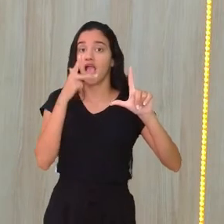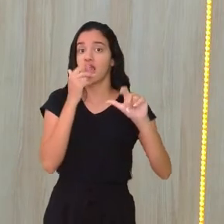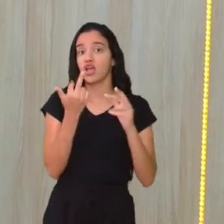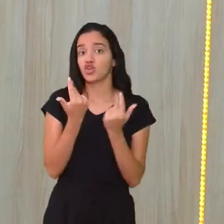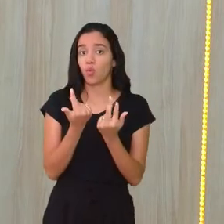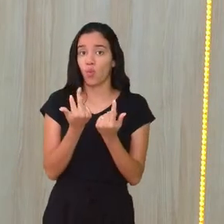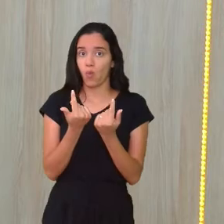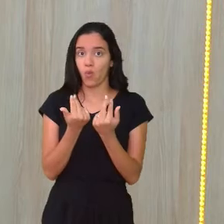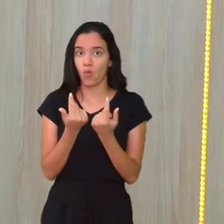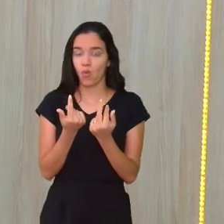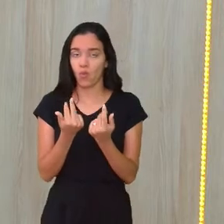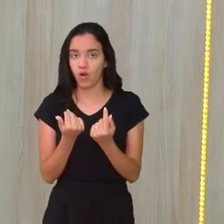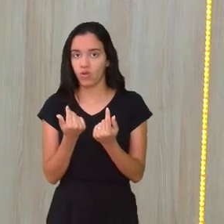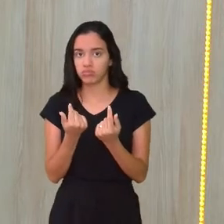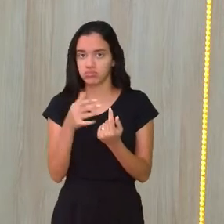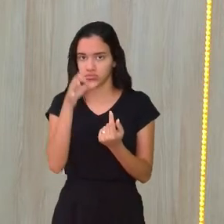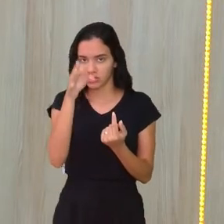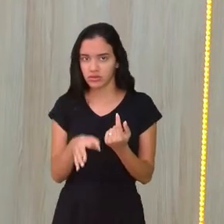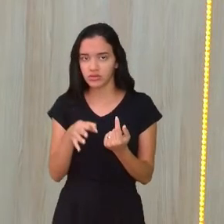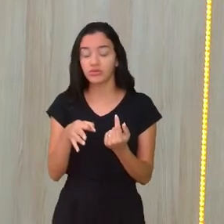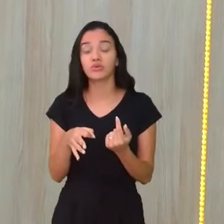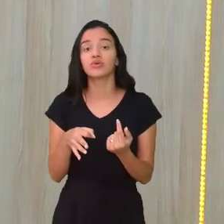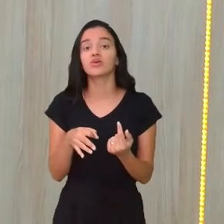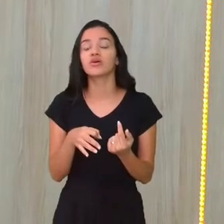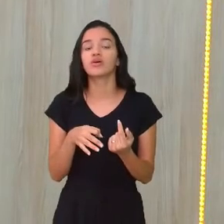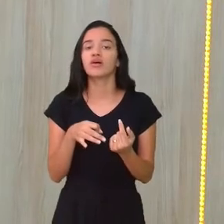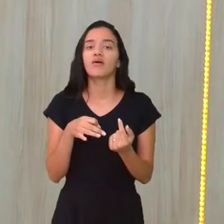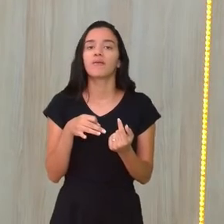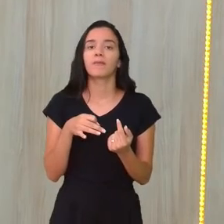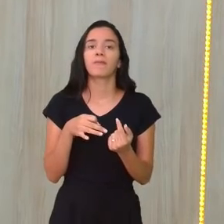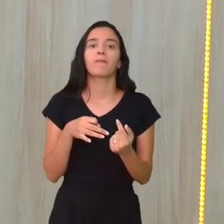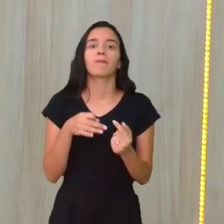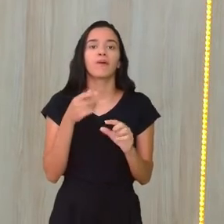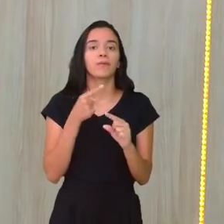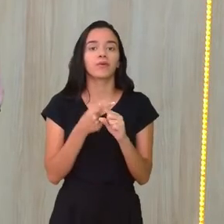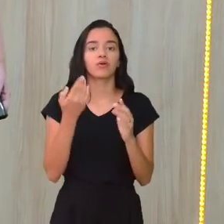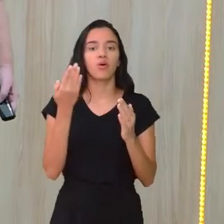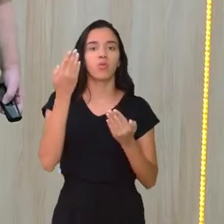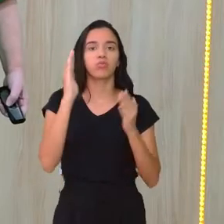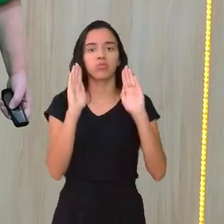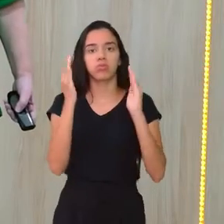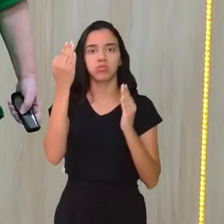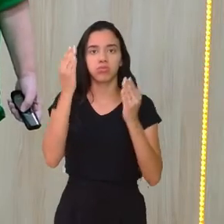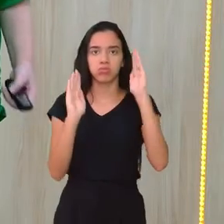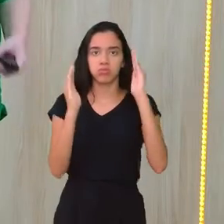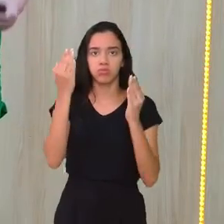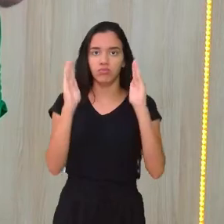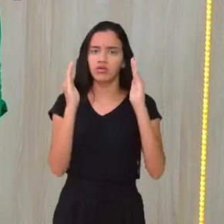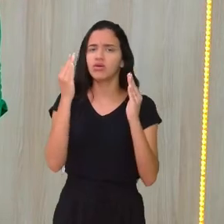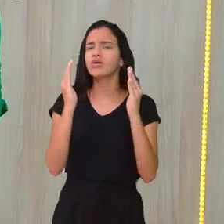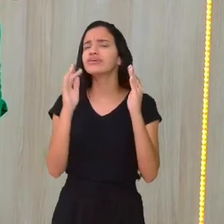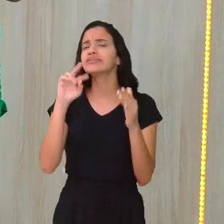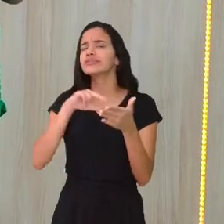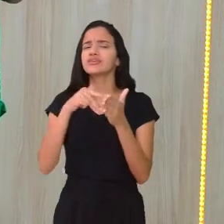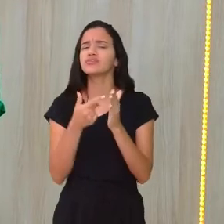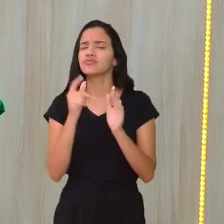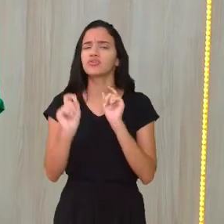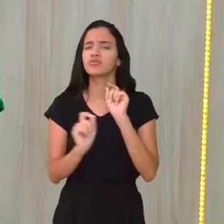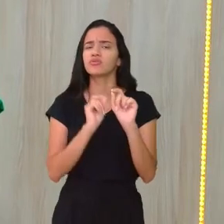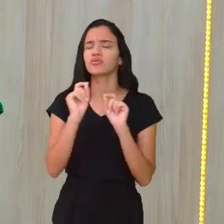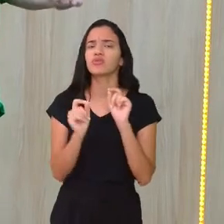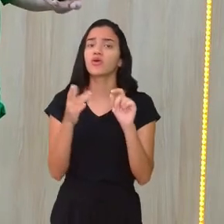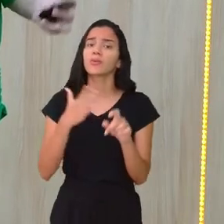distância aqui. Senão, eu não estou refletindo. Professora, o que isso tem a ver com